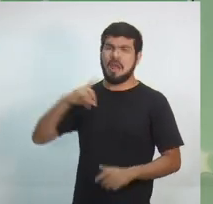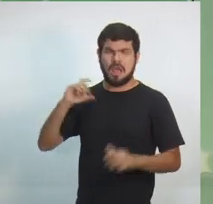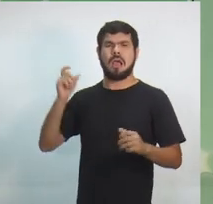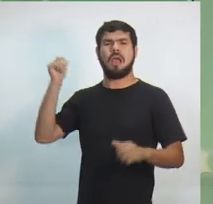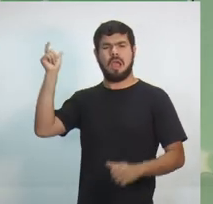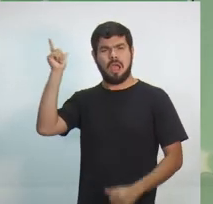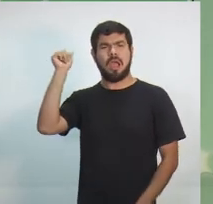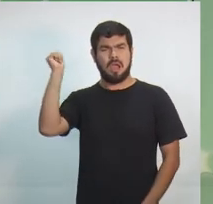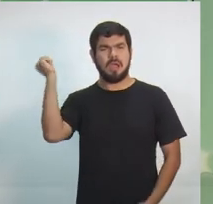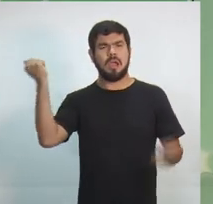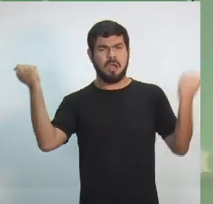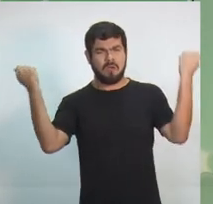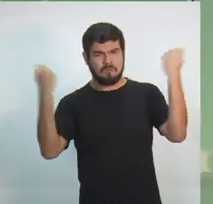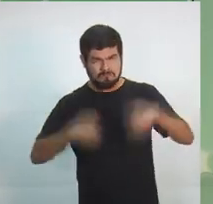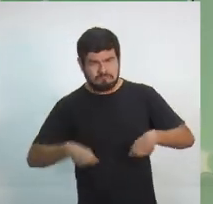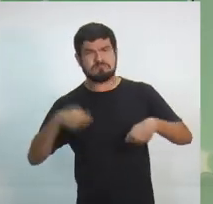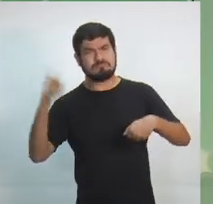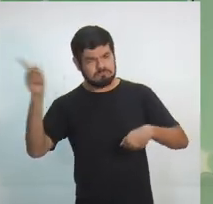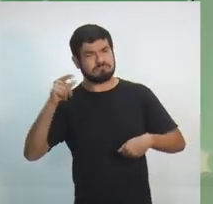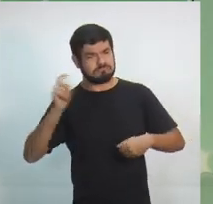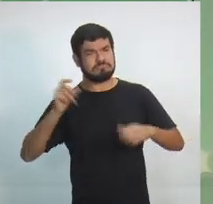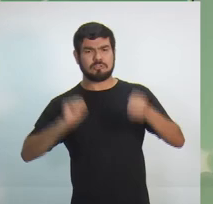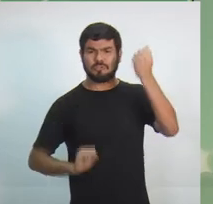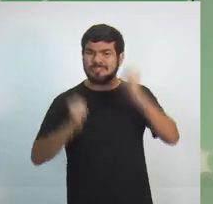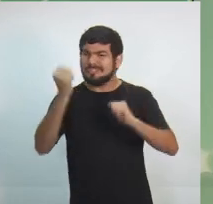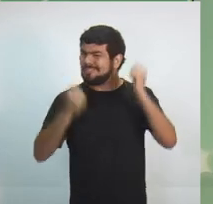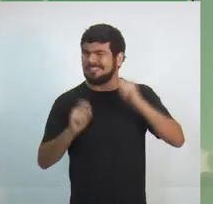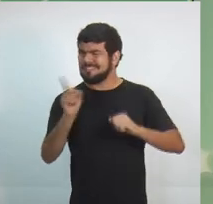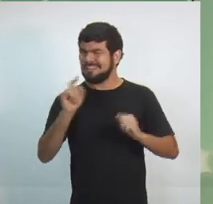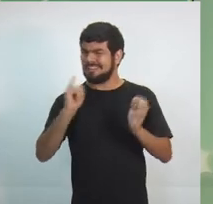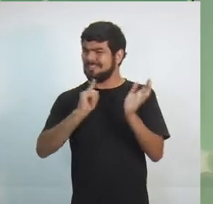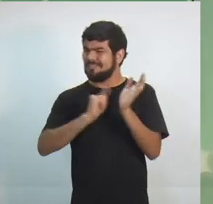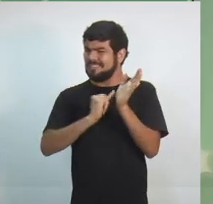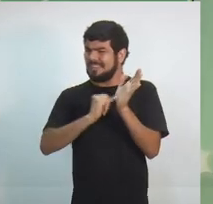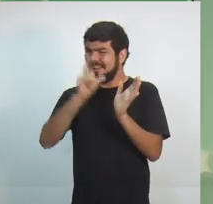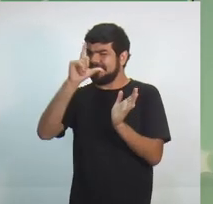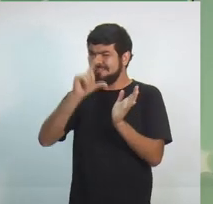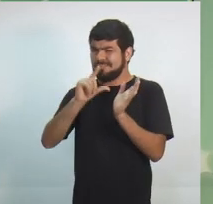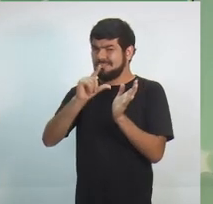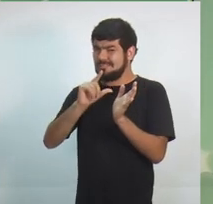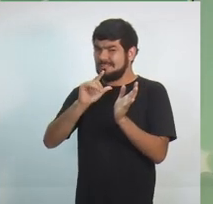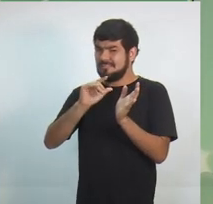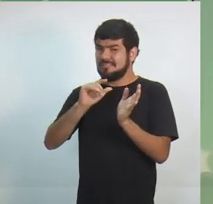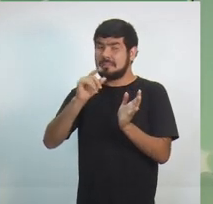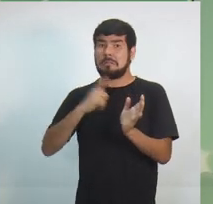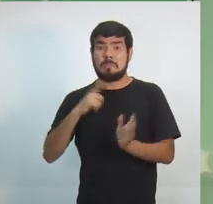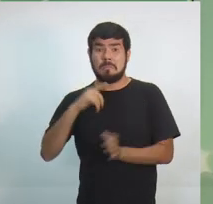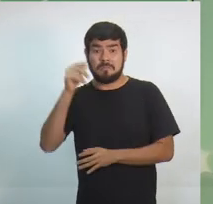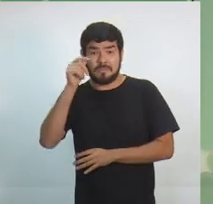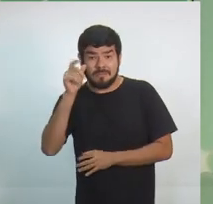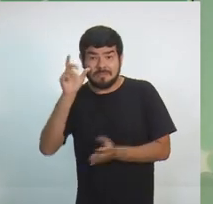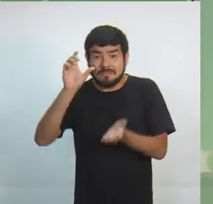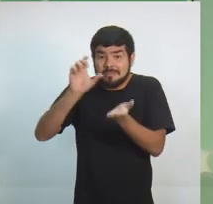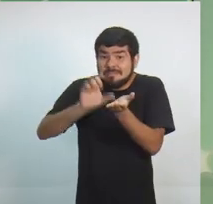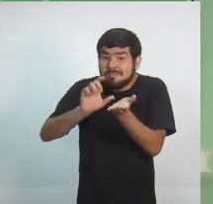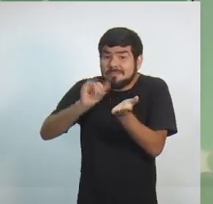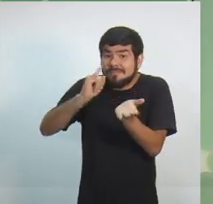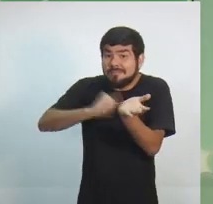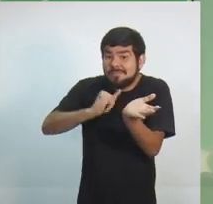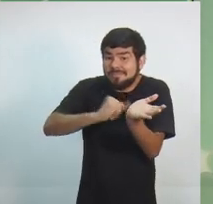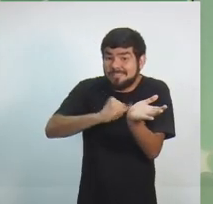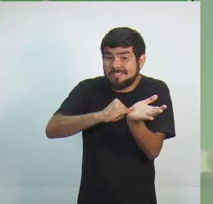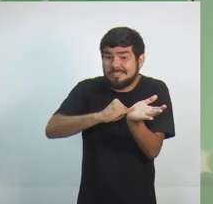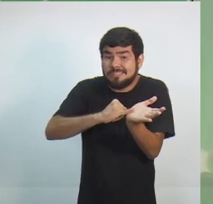e estão falando em renúncia fiscal. Se a reforma tributária vier e a renúncia fiscal vier, nós perdemos a Zona